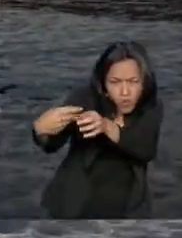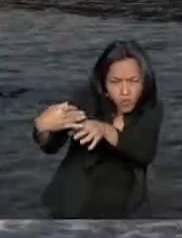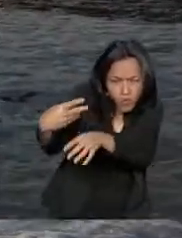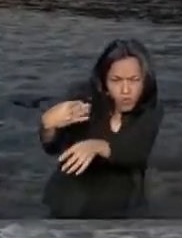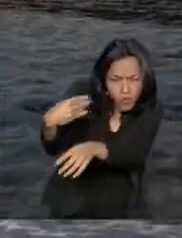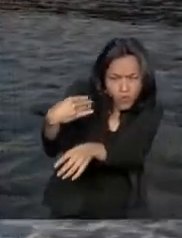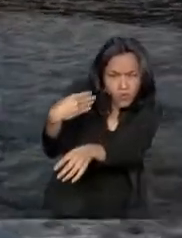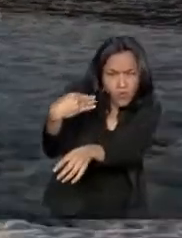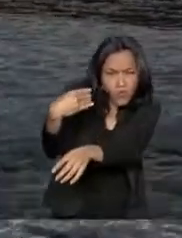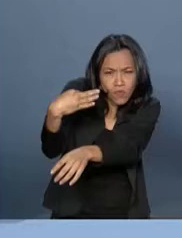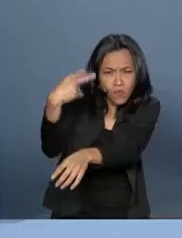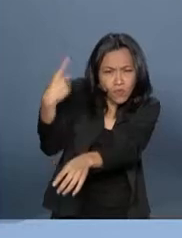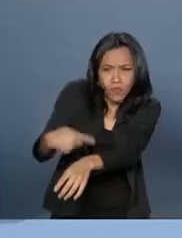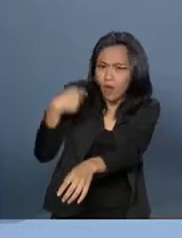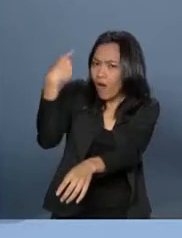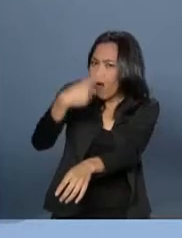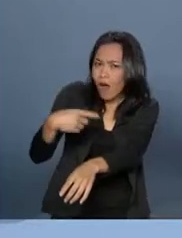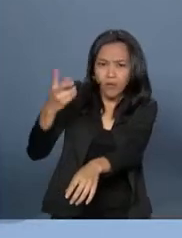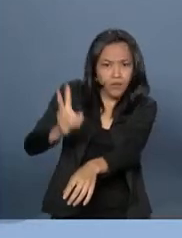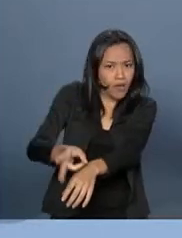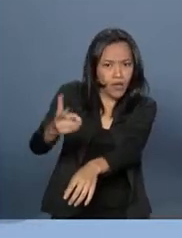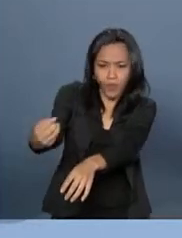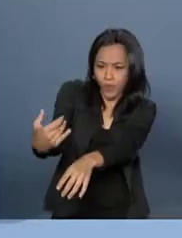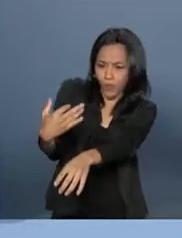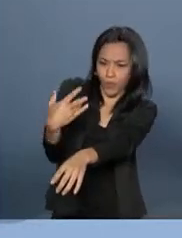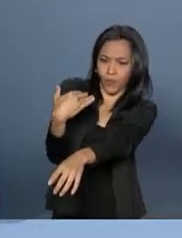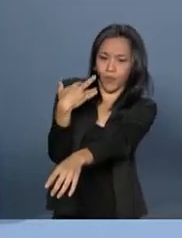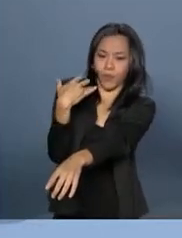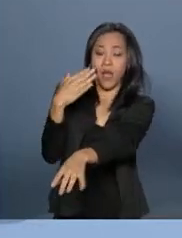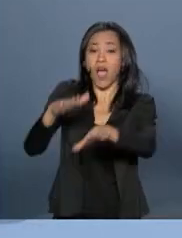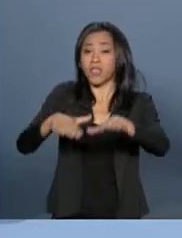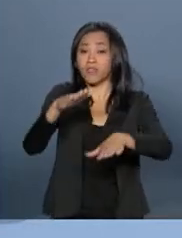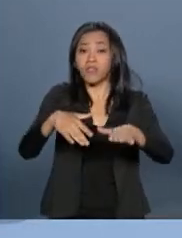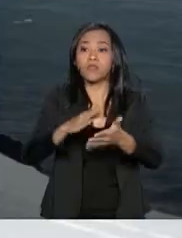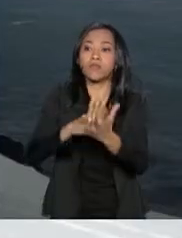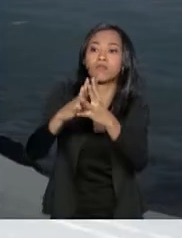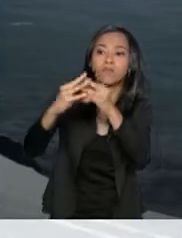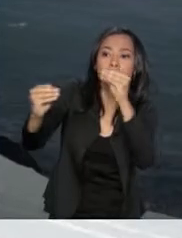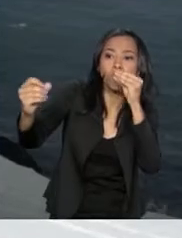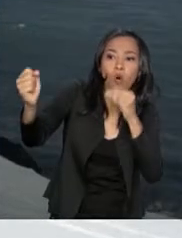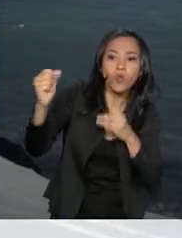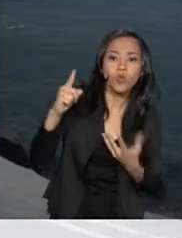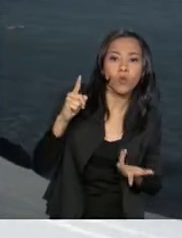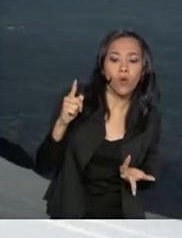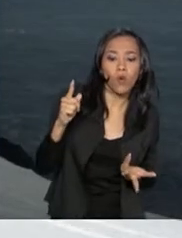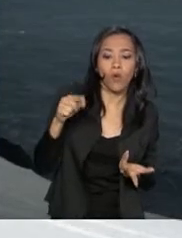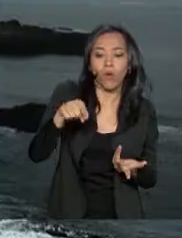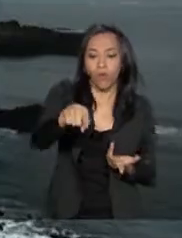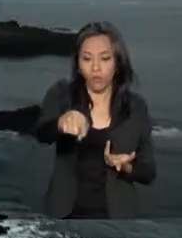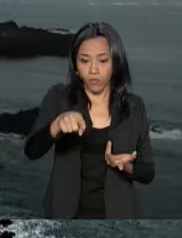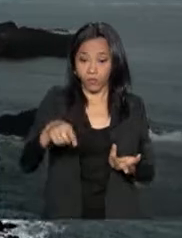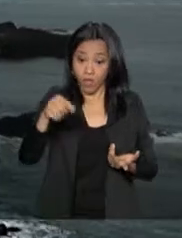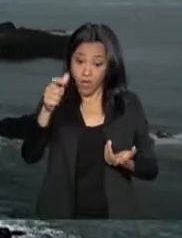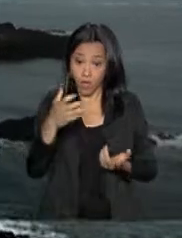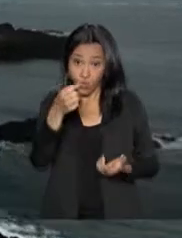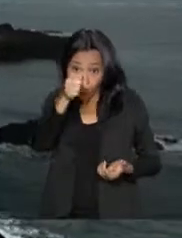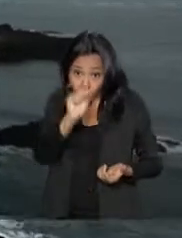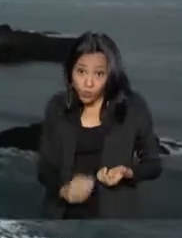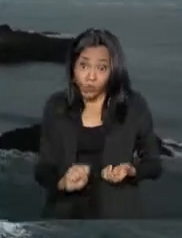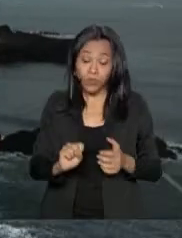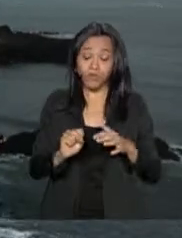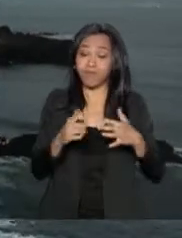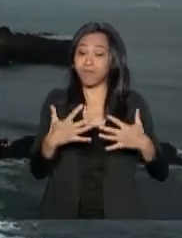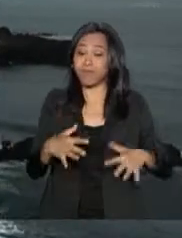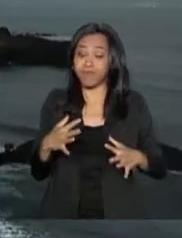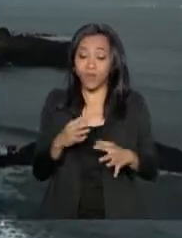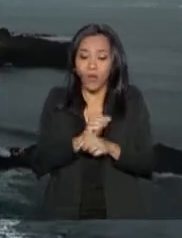tudo o tempo todo. E em outros períodos, fica muito ausente. O sul do mundo, região mais remota